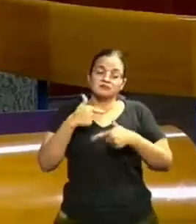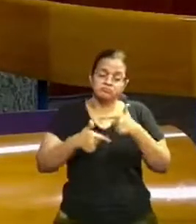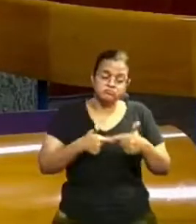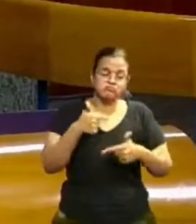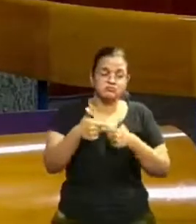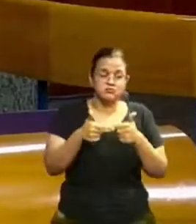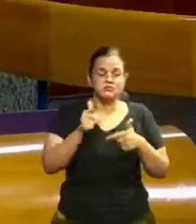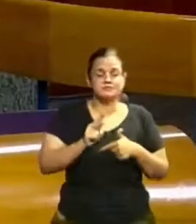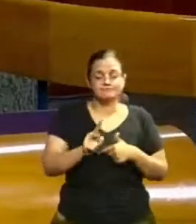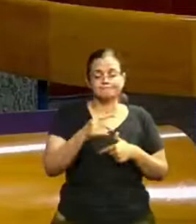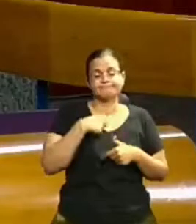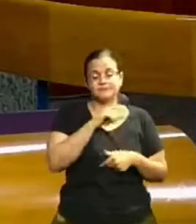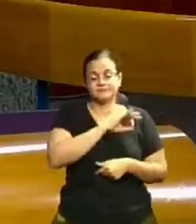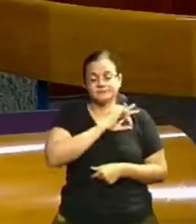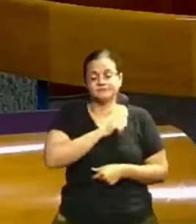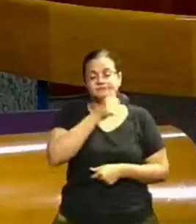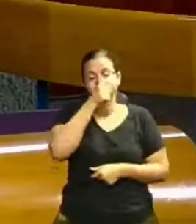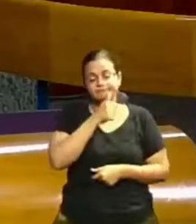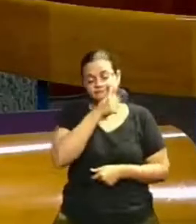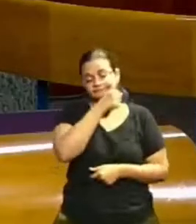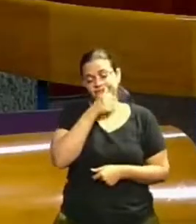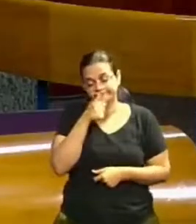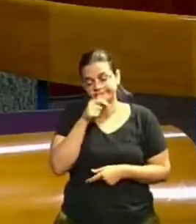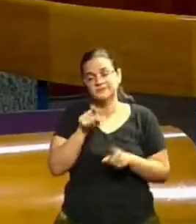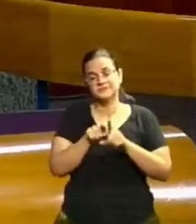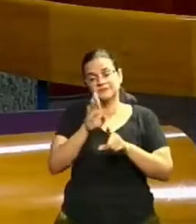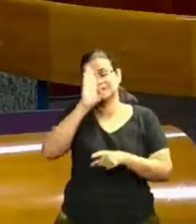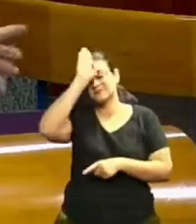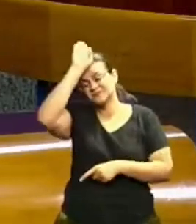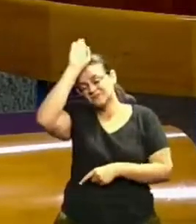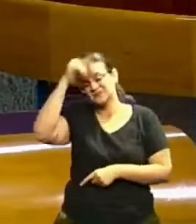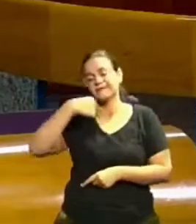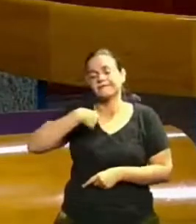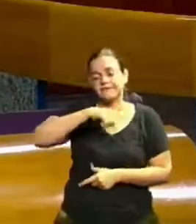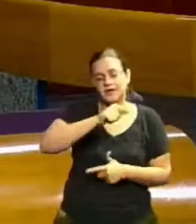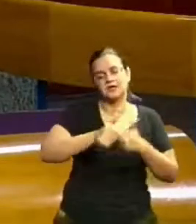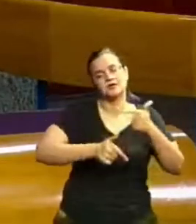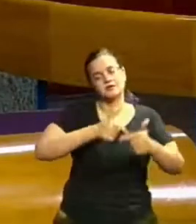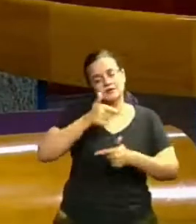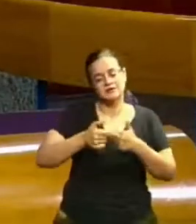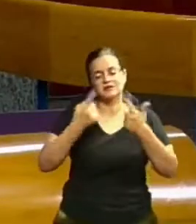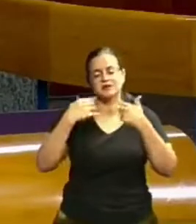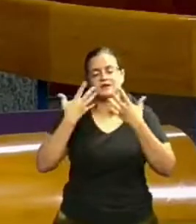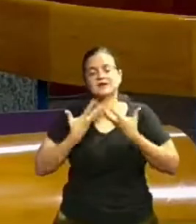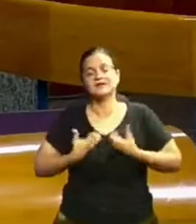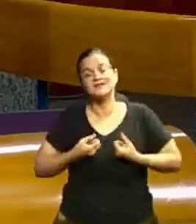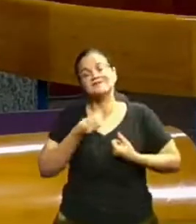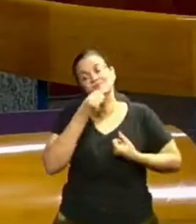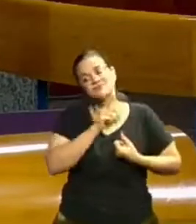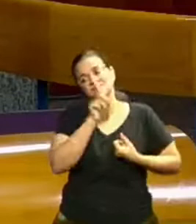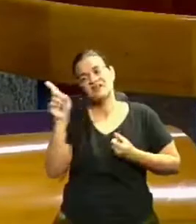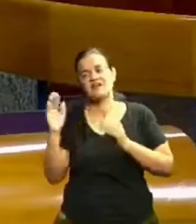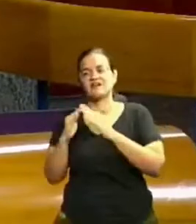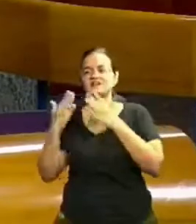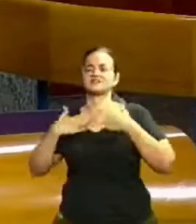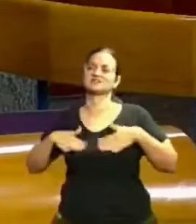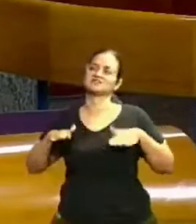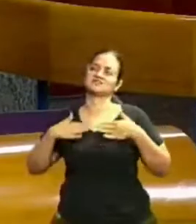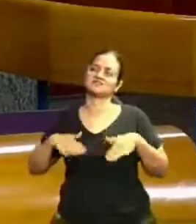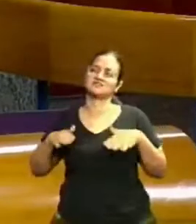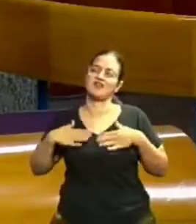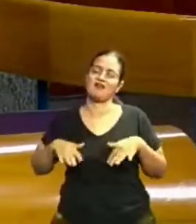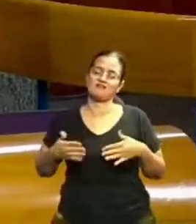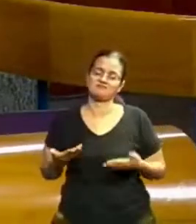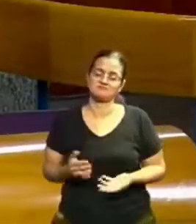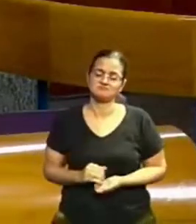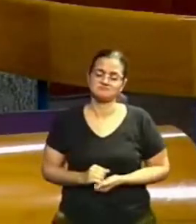E este policial e este bombeiro vai, vai para as ruas trabalhar, quando deveria estar de folga, descansando.